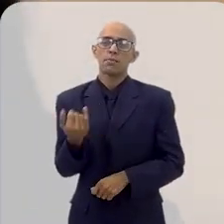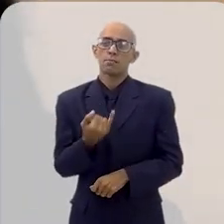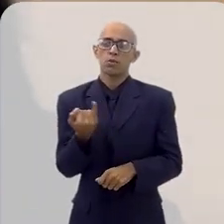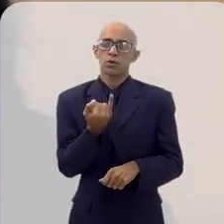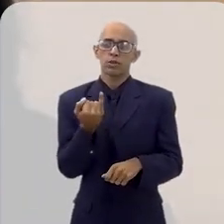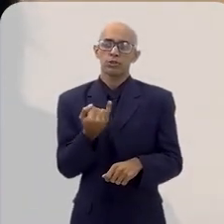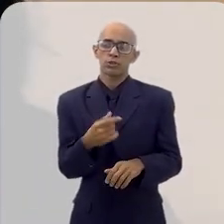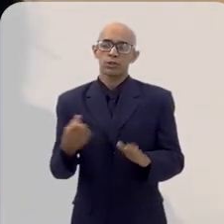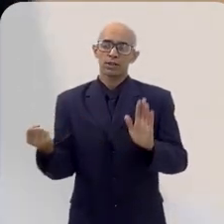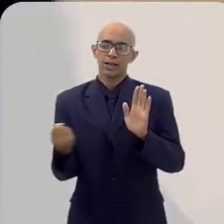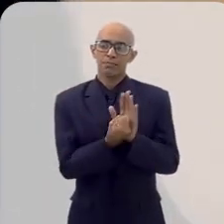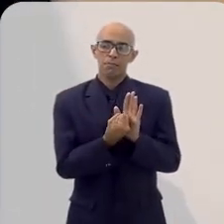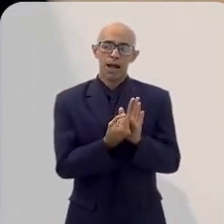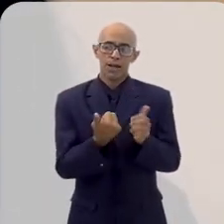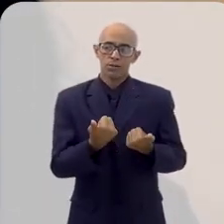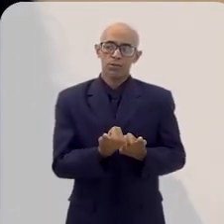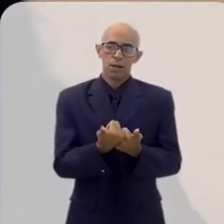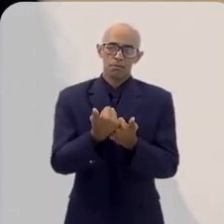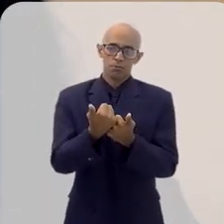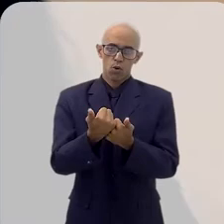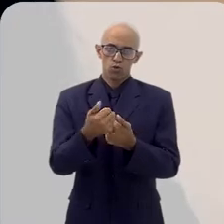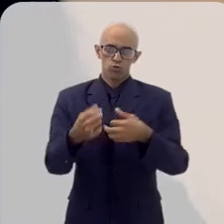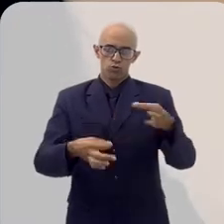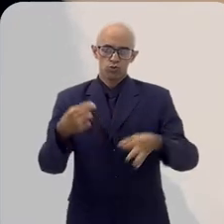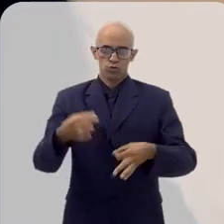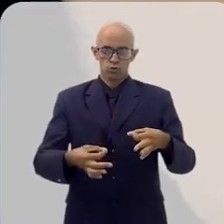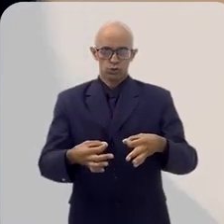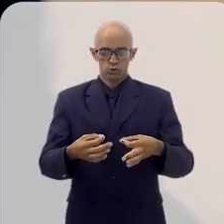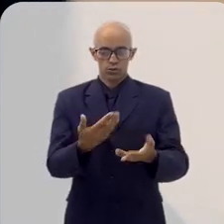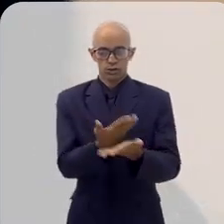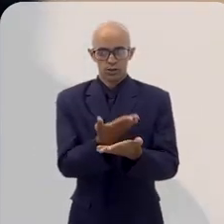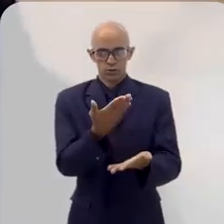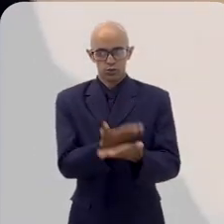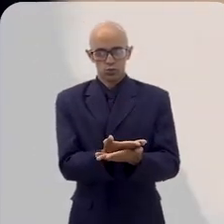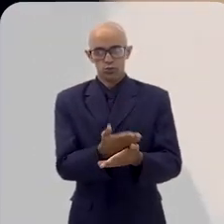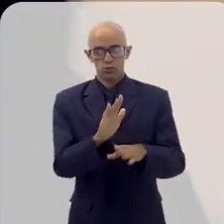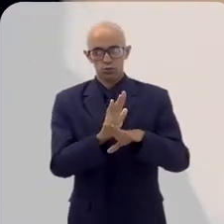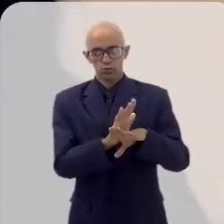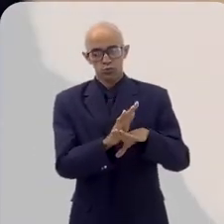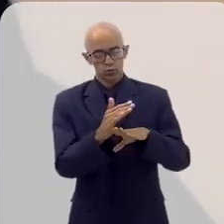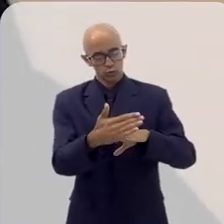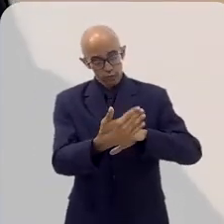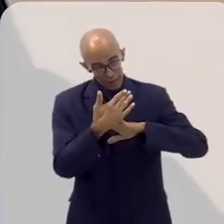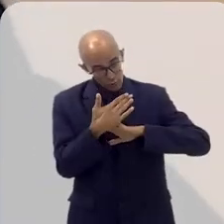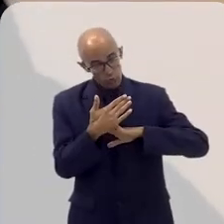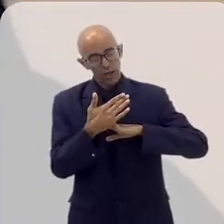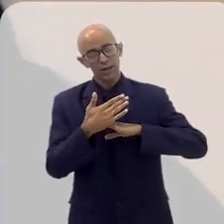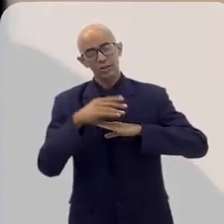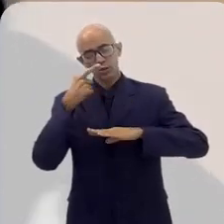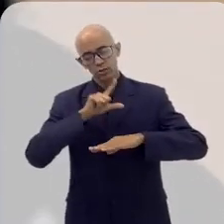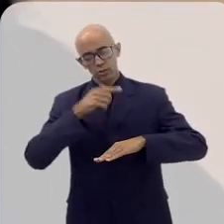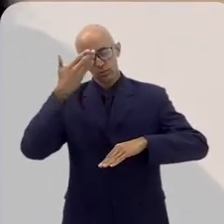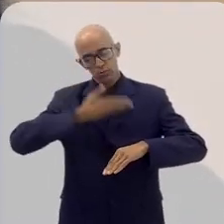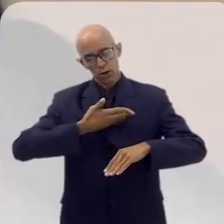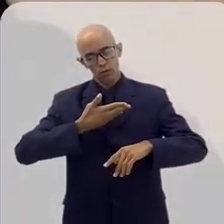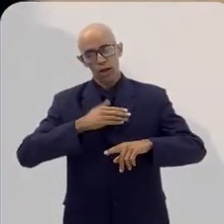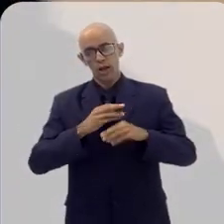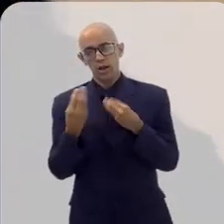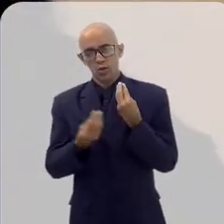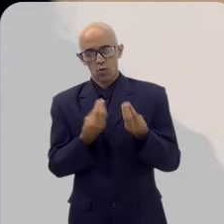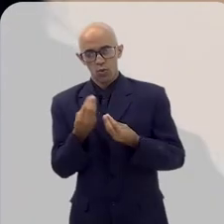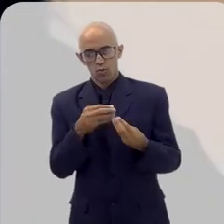esse marco legal, esse apoio jurídico para que esse estudo se iniciasse, para que a gente conseguisse